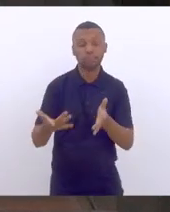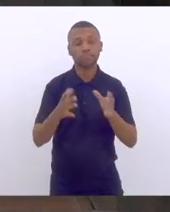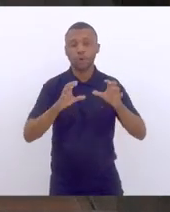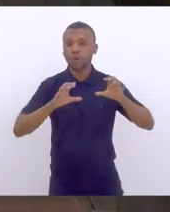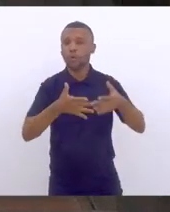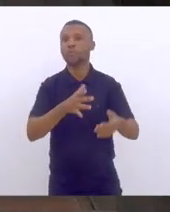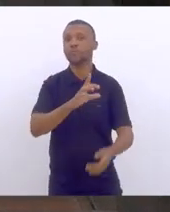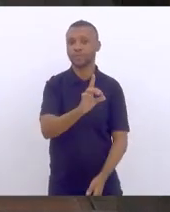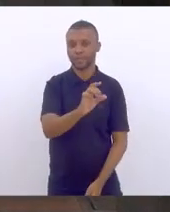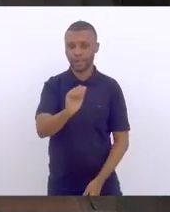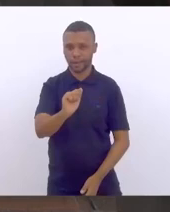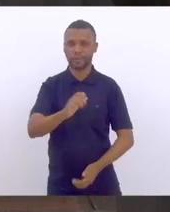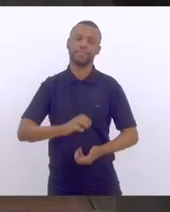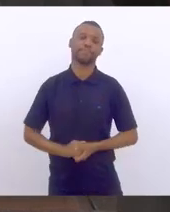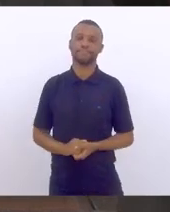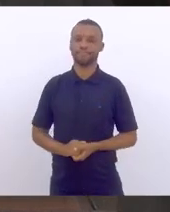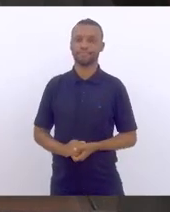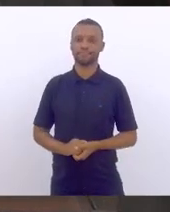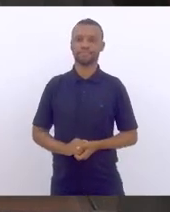Mas, senhora presidente,